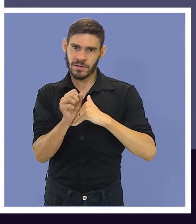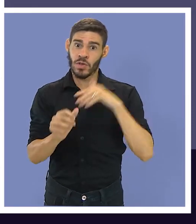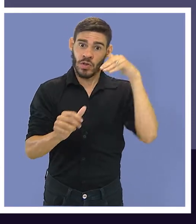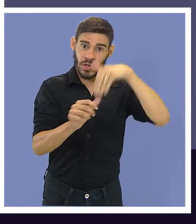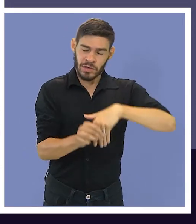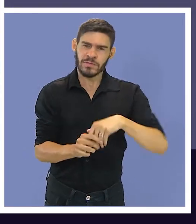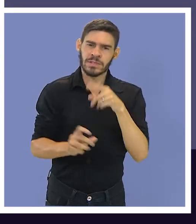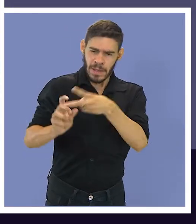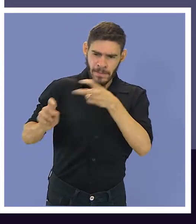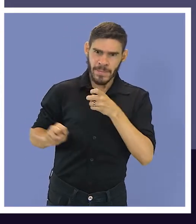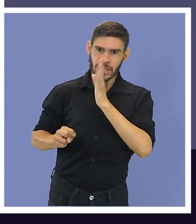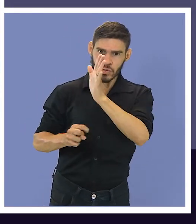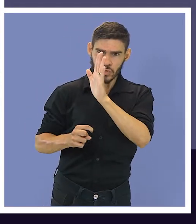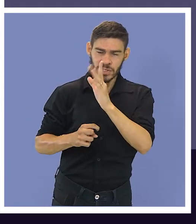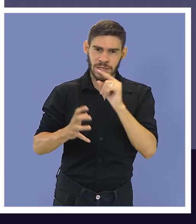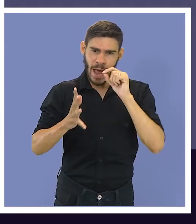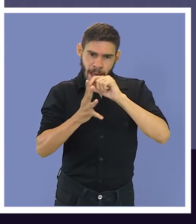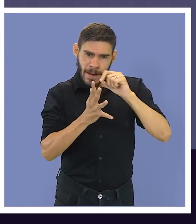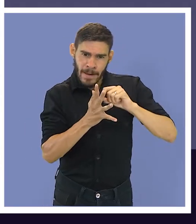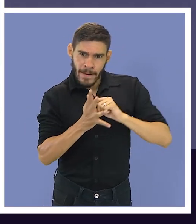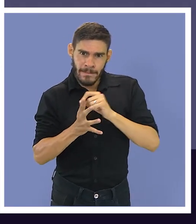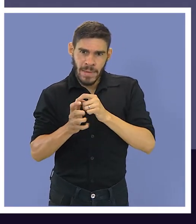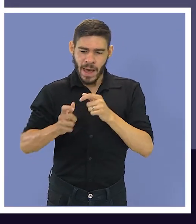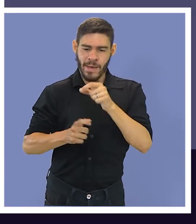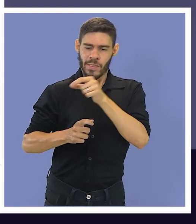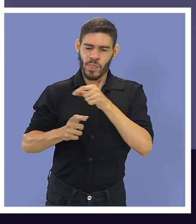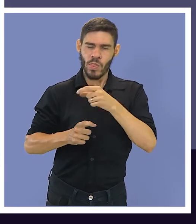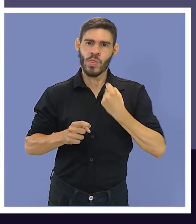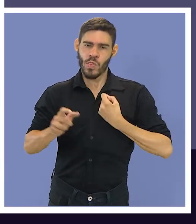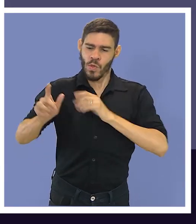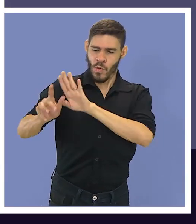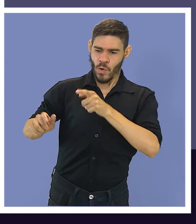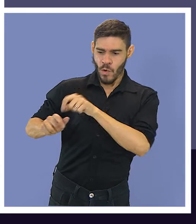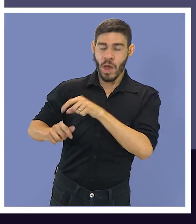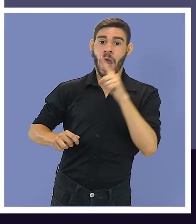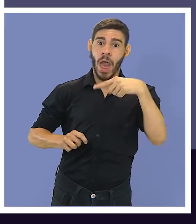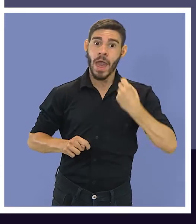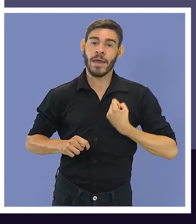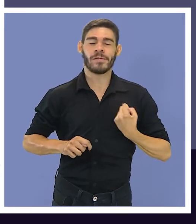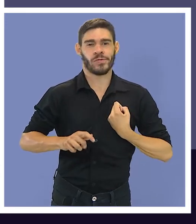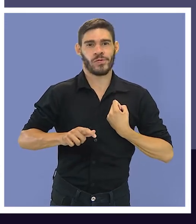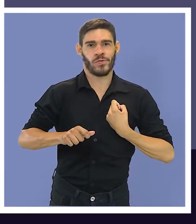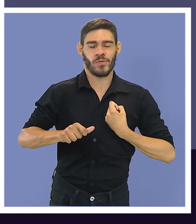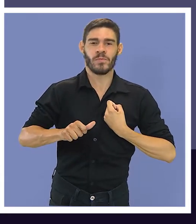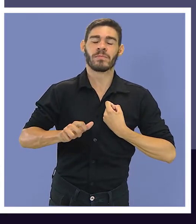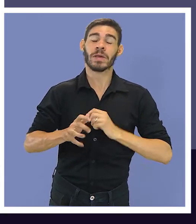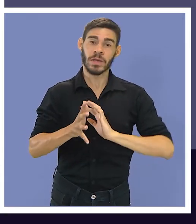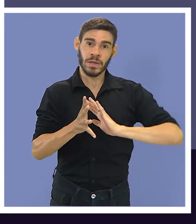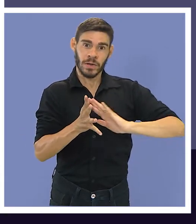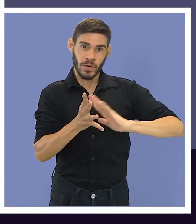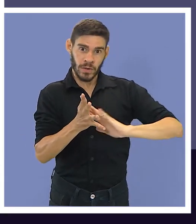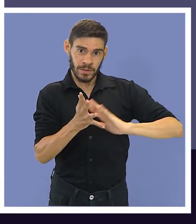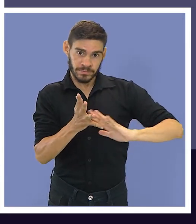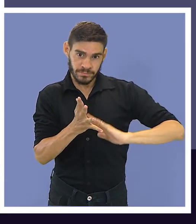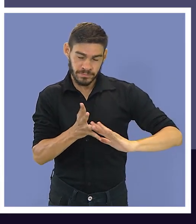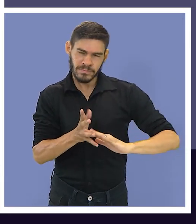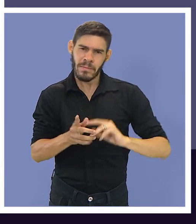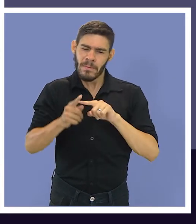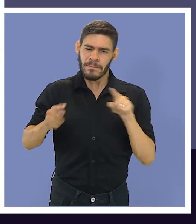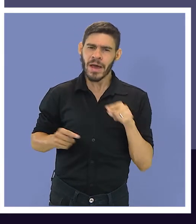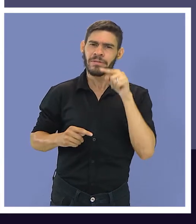o que garante o sigilo do voto. Você já tinha percebido esses pontinhos aqui nas teclas da urna? São os números e letras